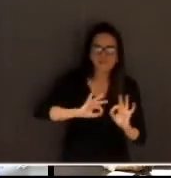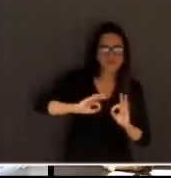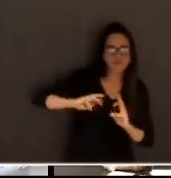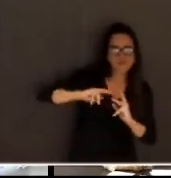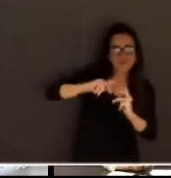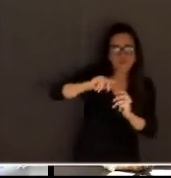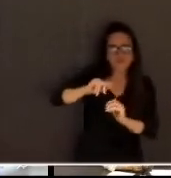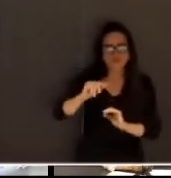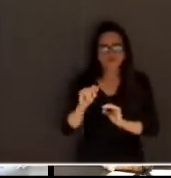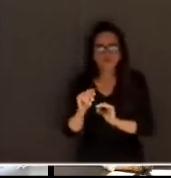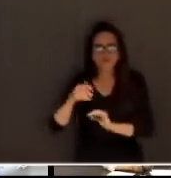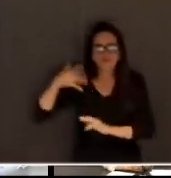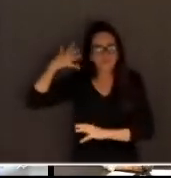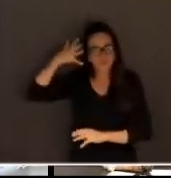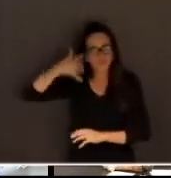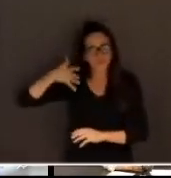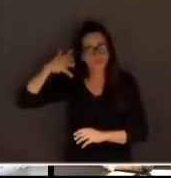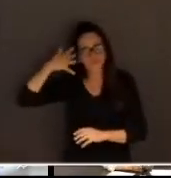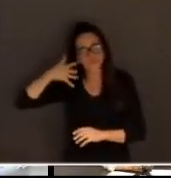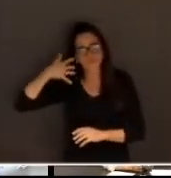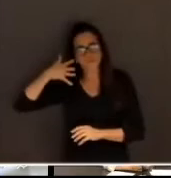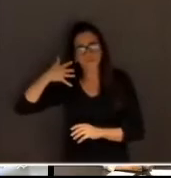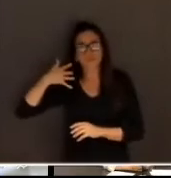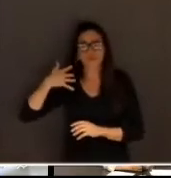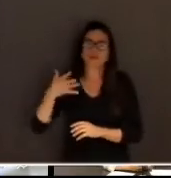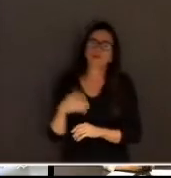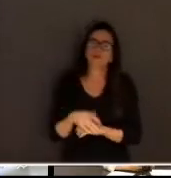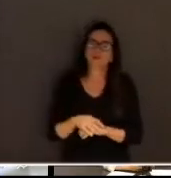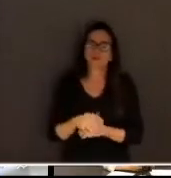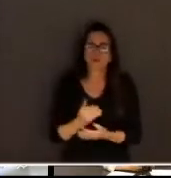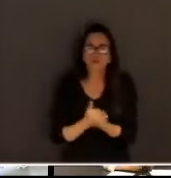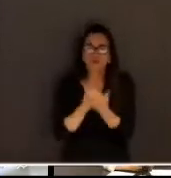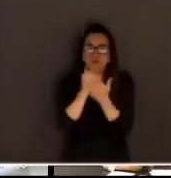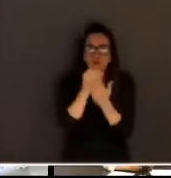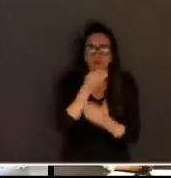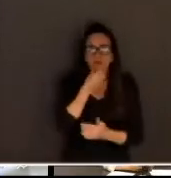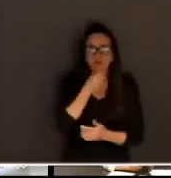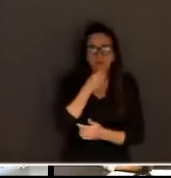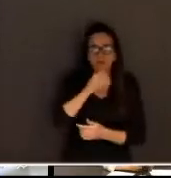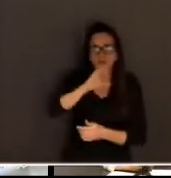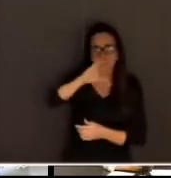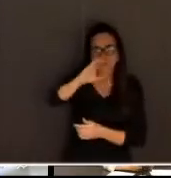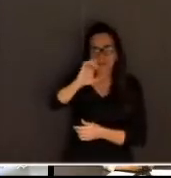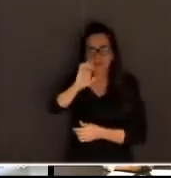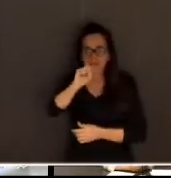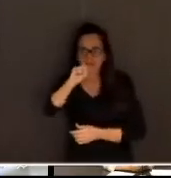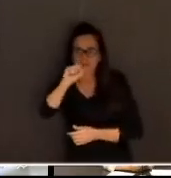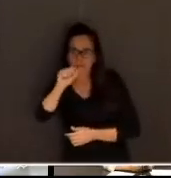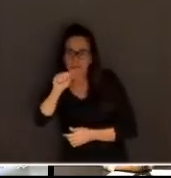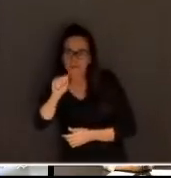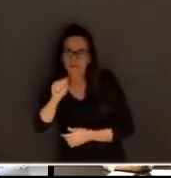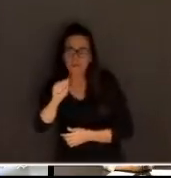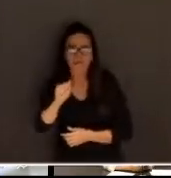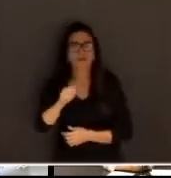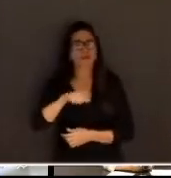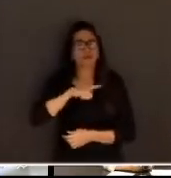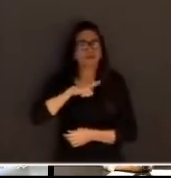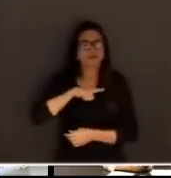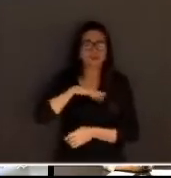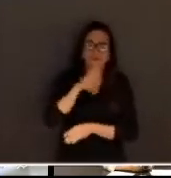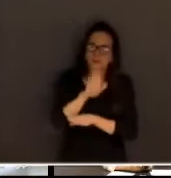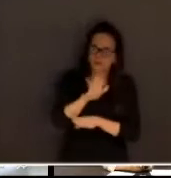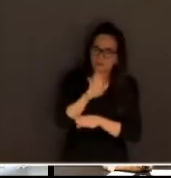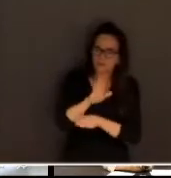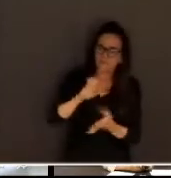evento fantástico, que começou já com o César aí nos abrilhantando, mas que amanhã tem, hoje a tarde e amanhã ainda vamos ter muitas